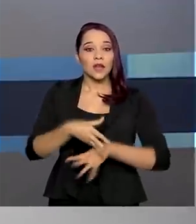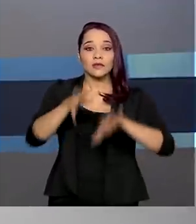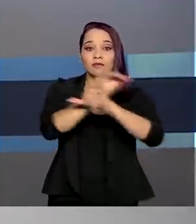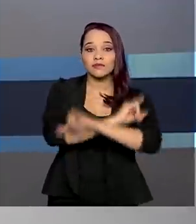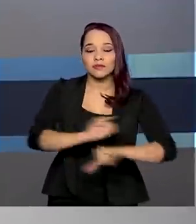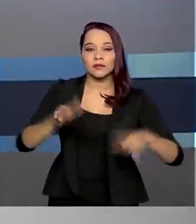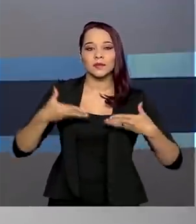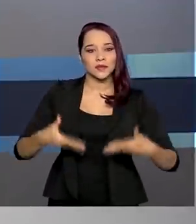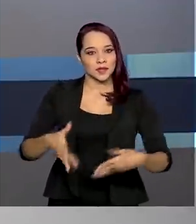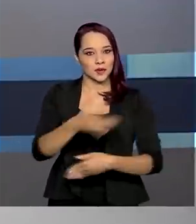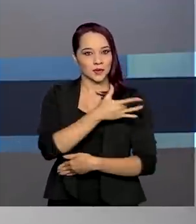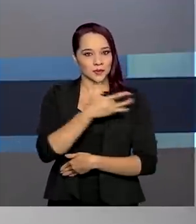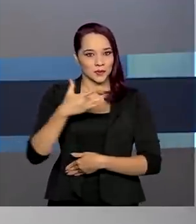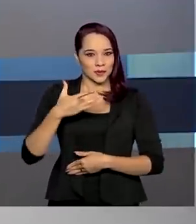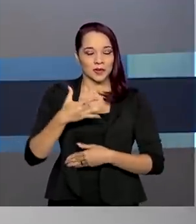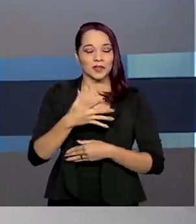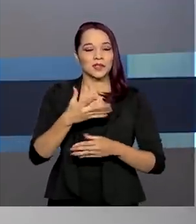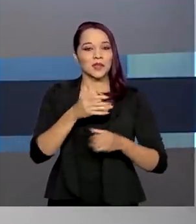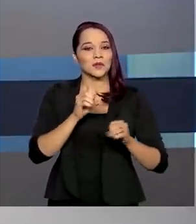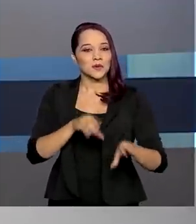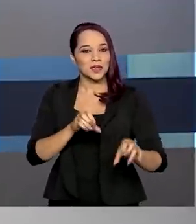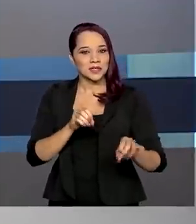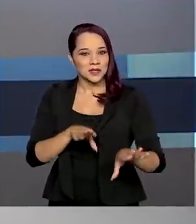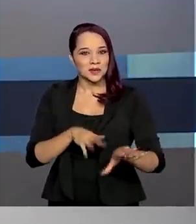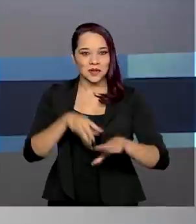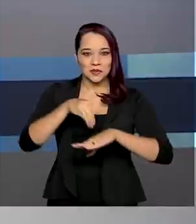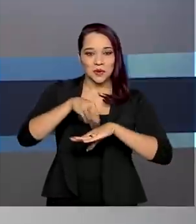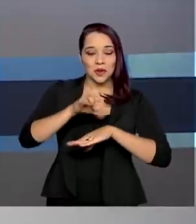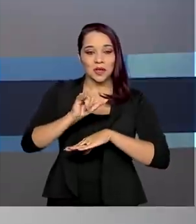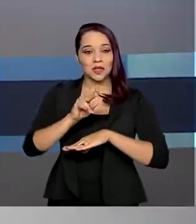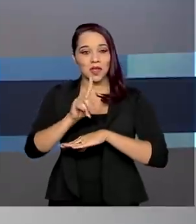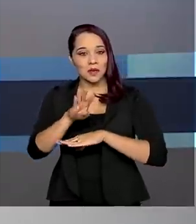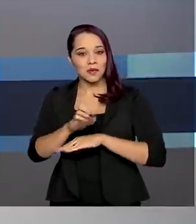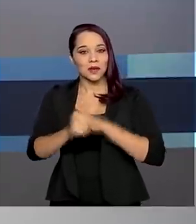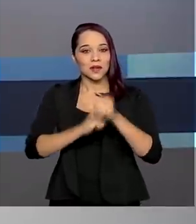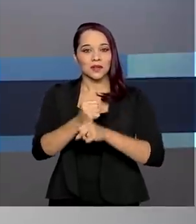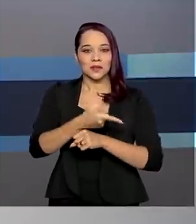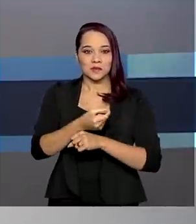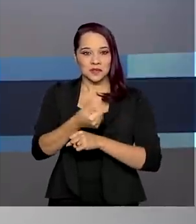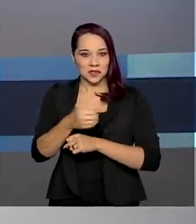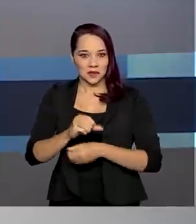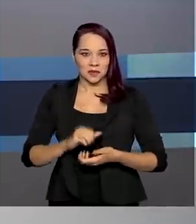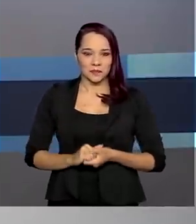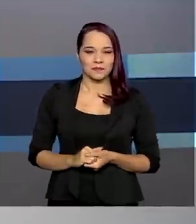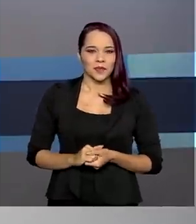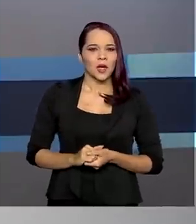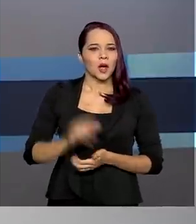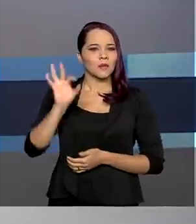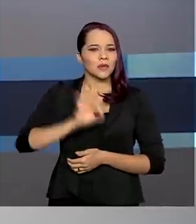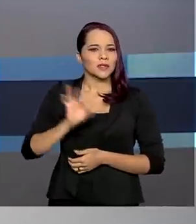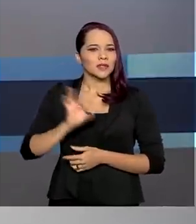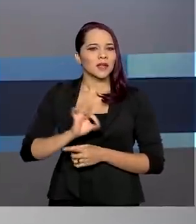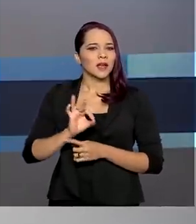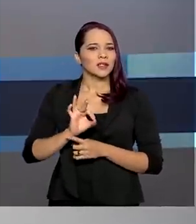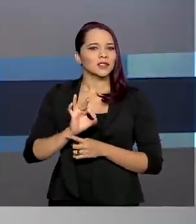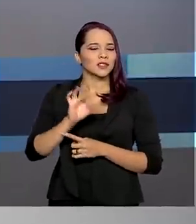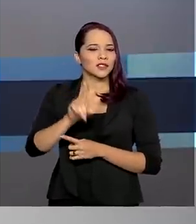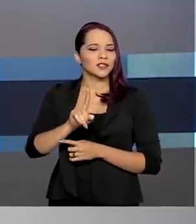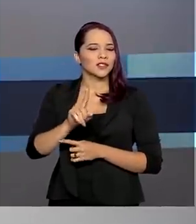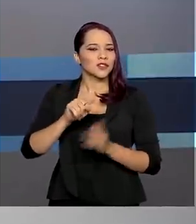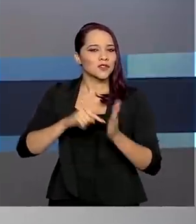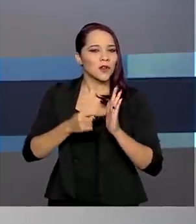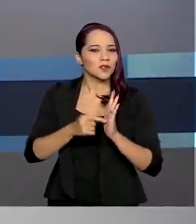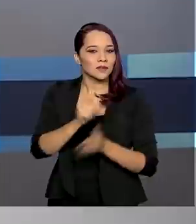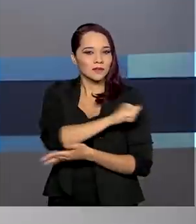Educação, que divulgou ainda o resultado do IDEB de 2019, o Índice Médio Desempenho e o Rendimento Escolar dos Estudantes.